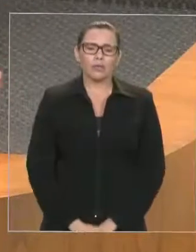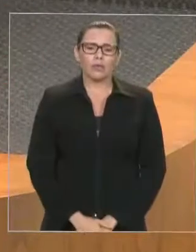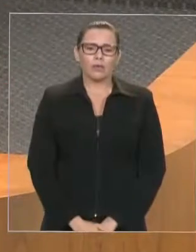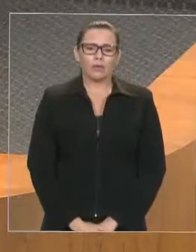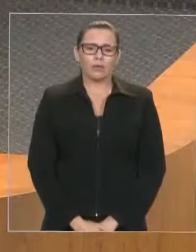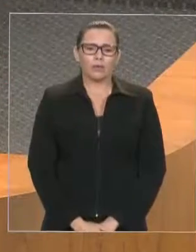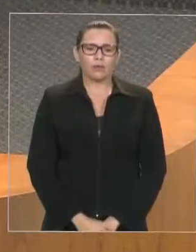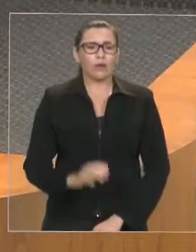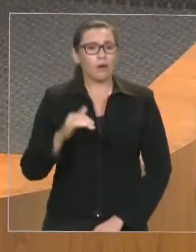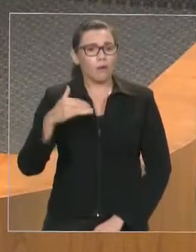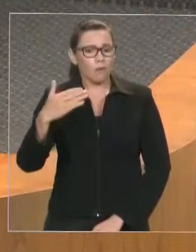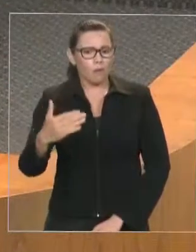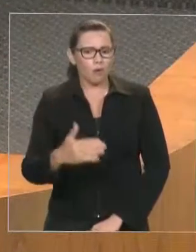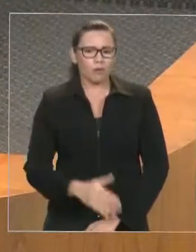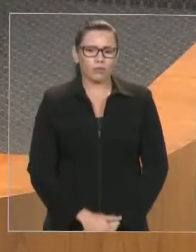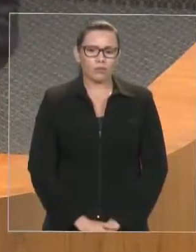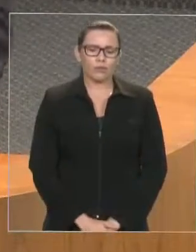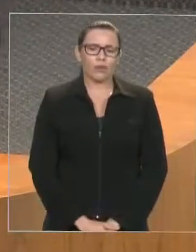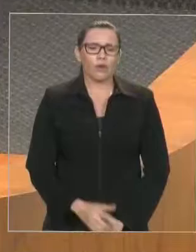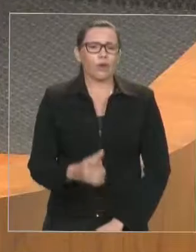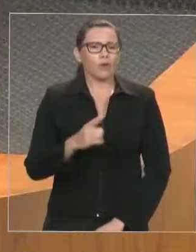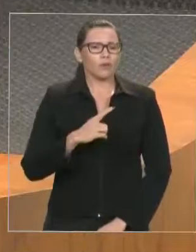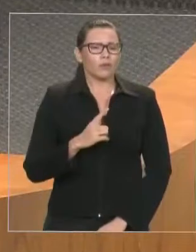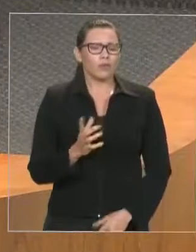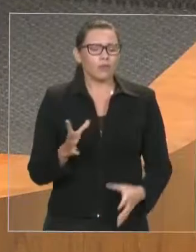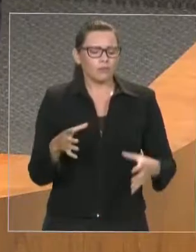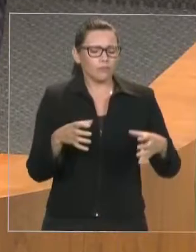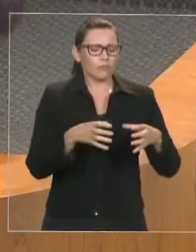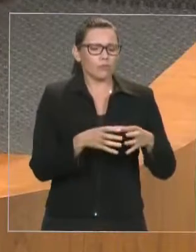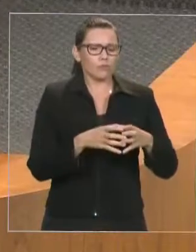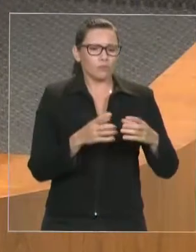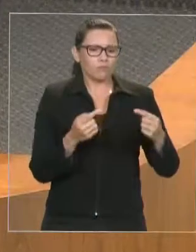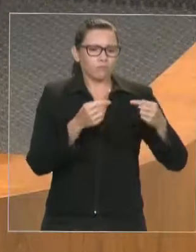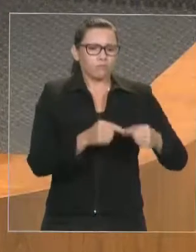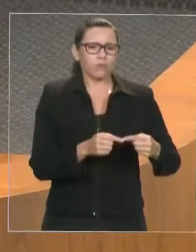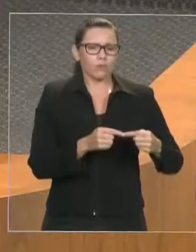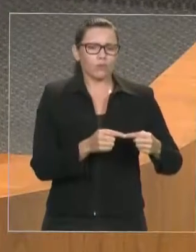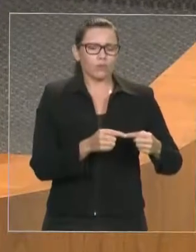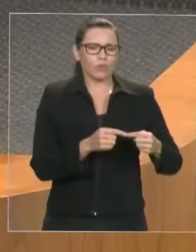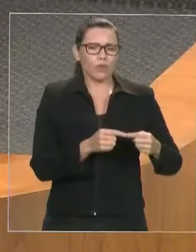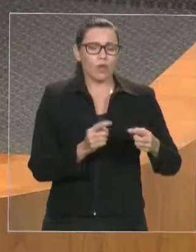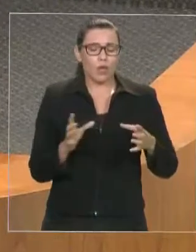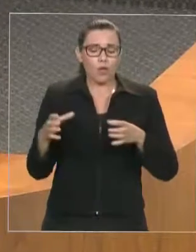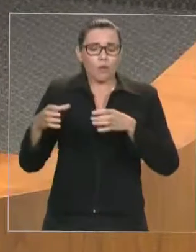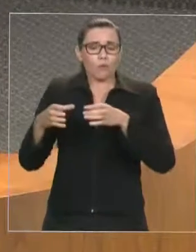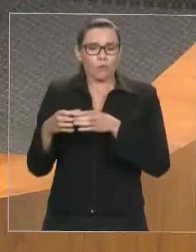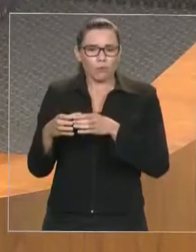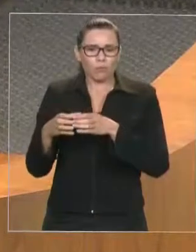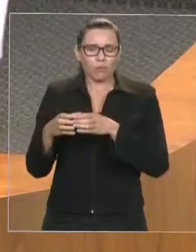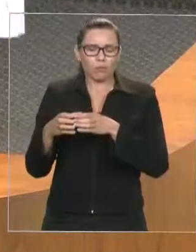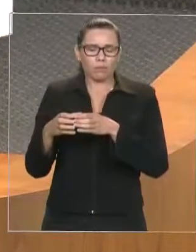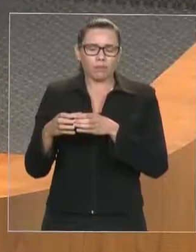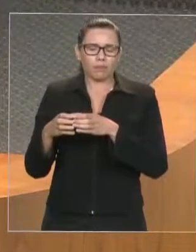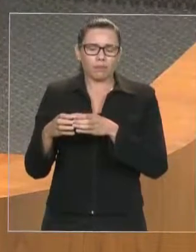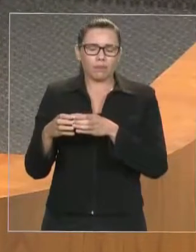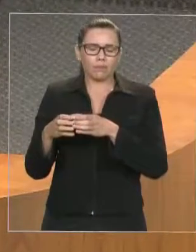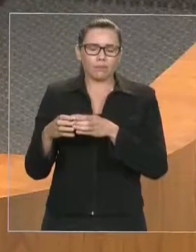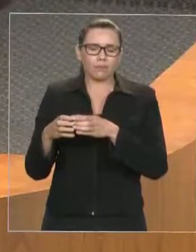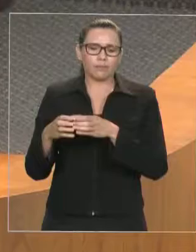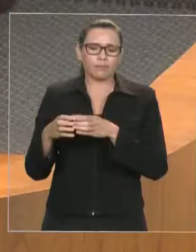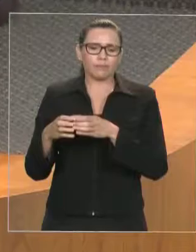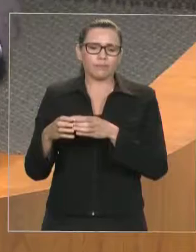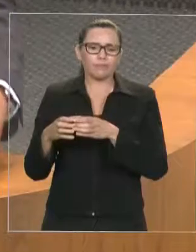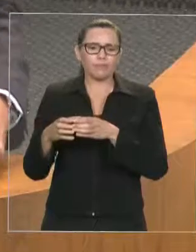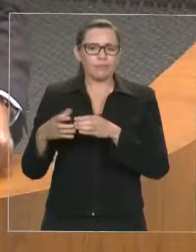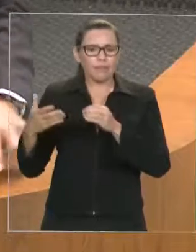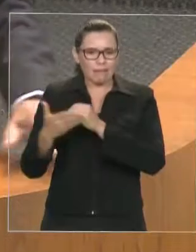governo você é favorecido e quando a oposição não, e muitos aqui também, que às vezes vão votar contra essa emenda, tenho